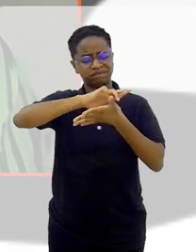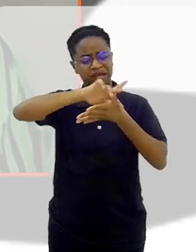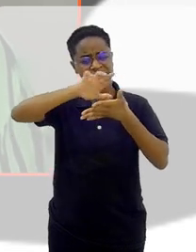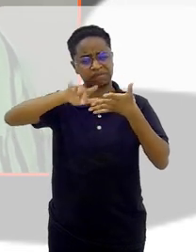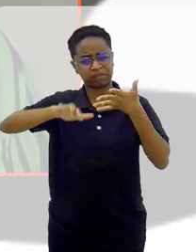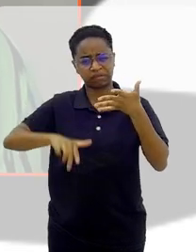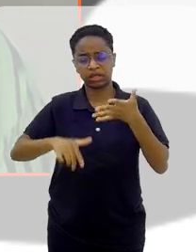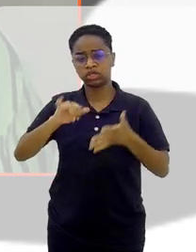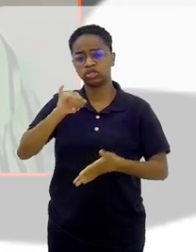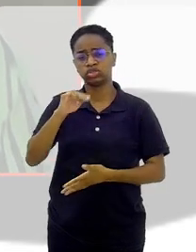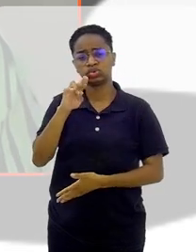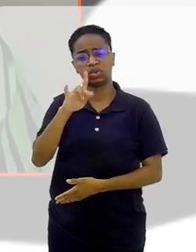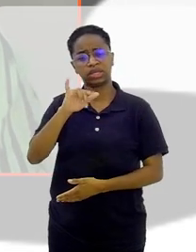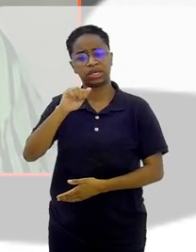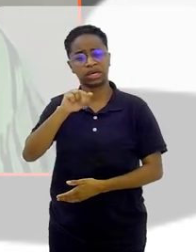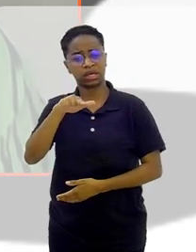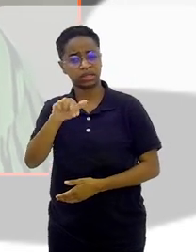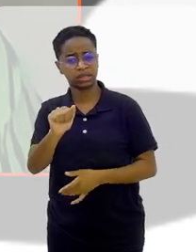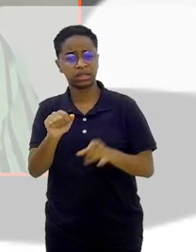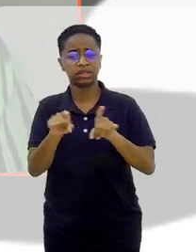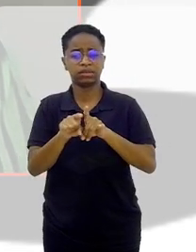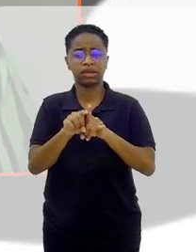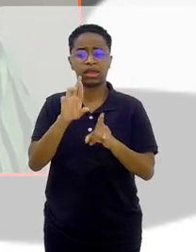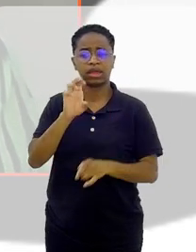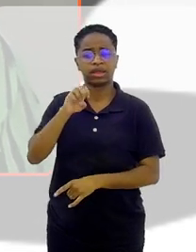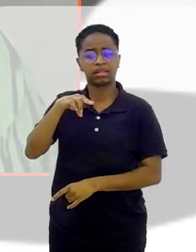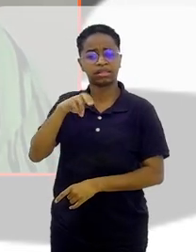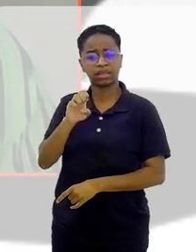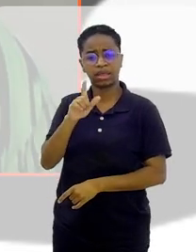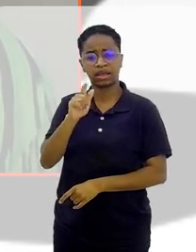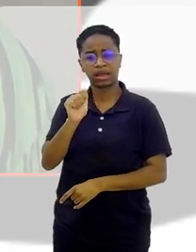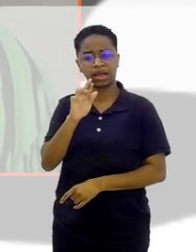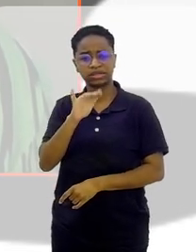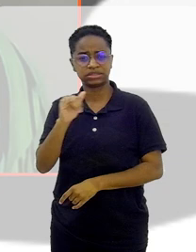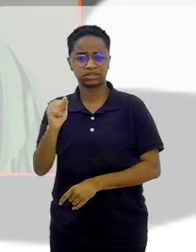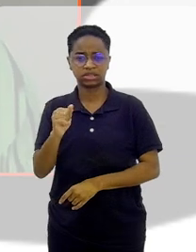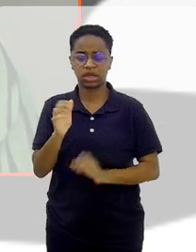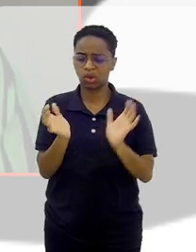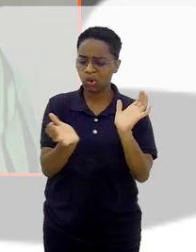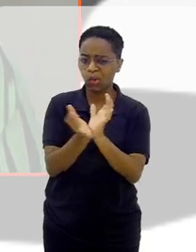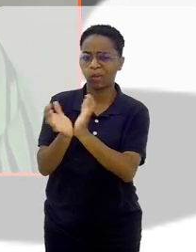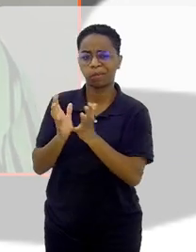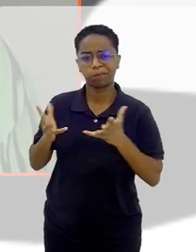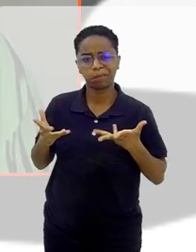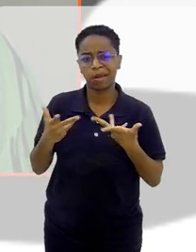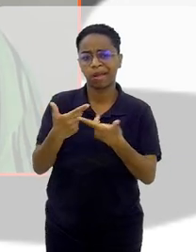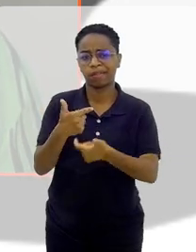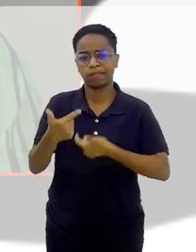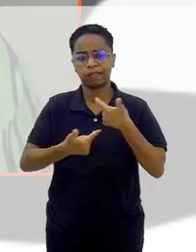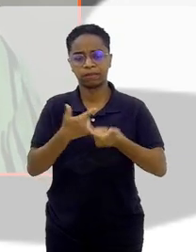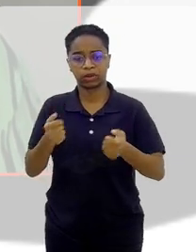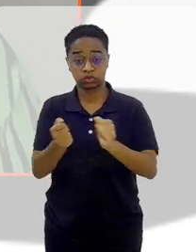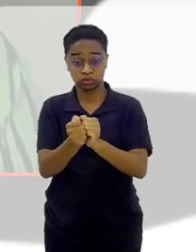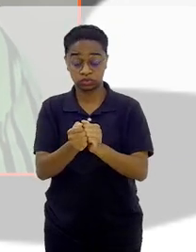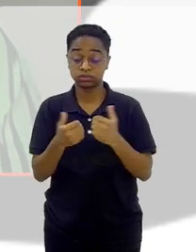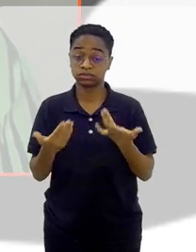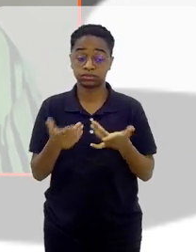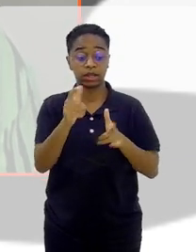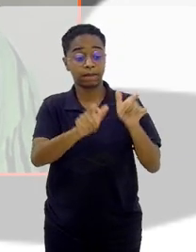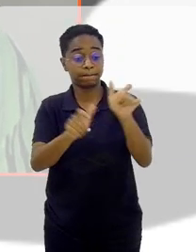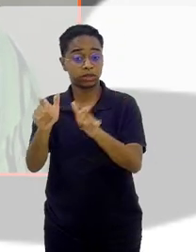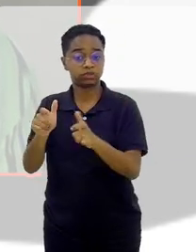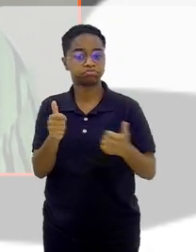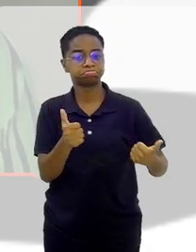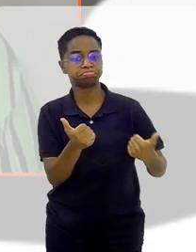de Juliana Preciosi, René Garcia, é um time incrível que nós temos. E essas pessoas vão